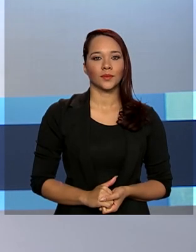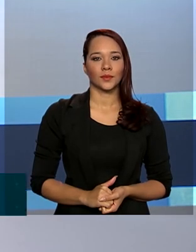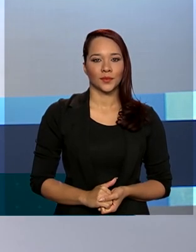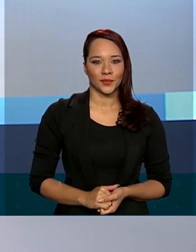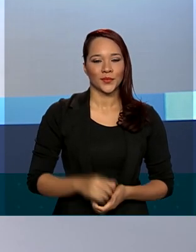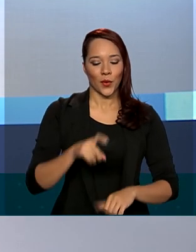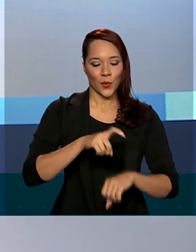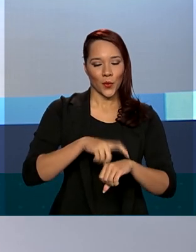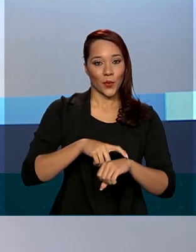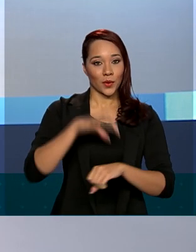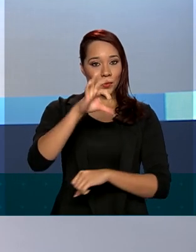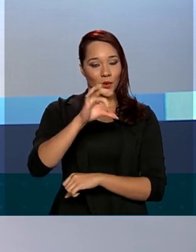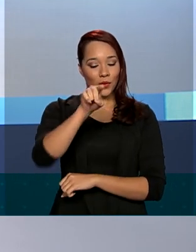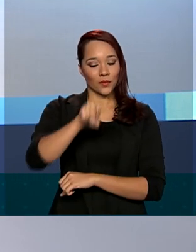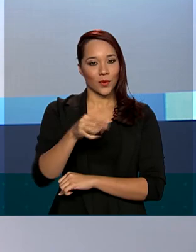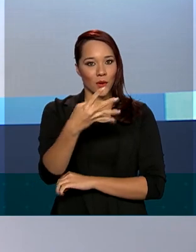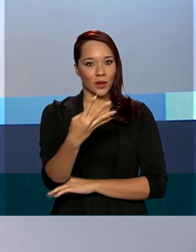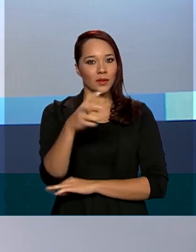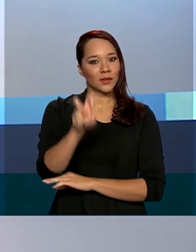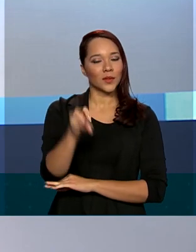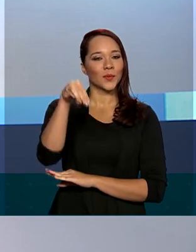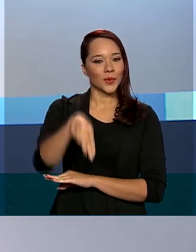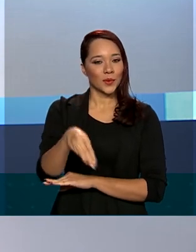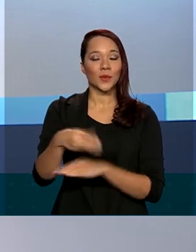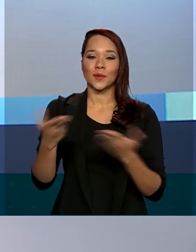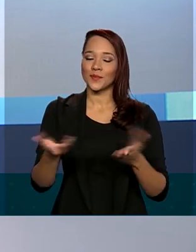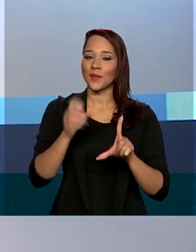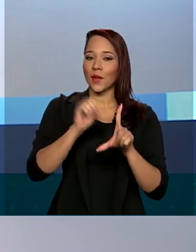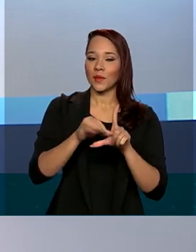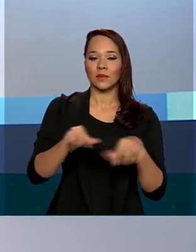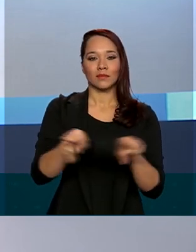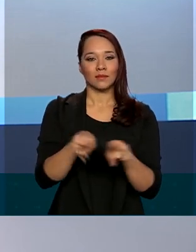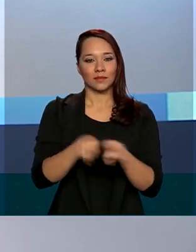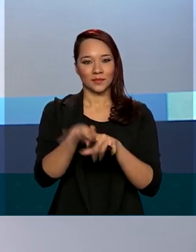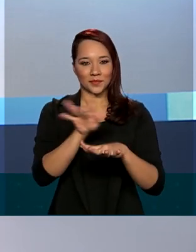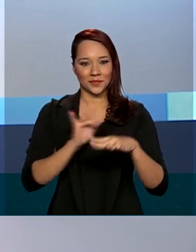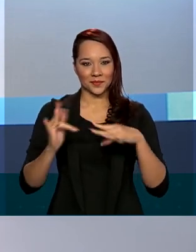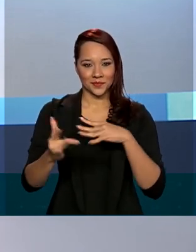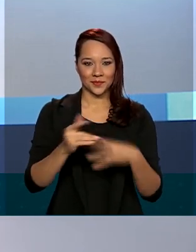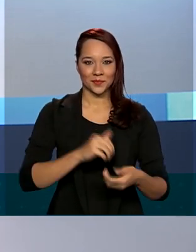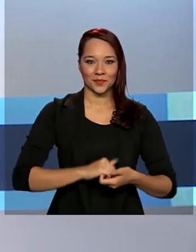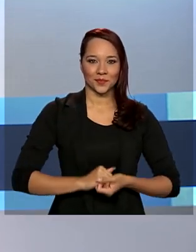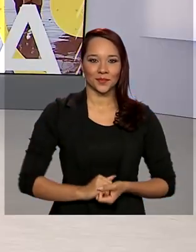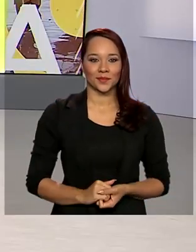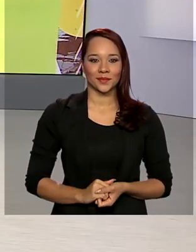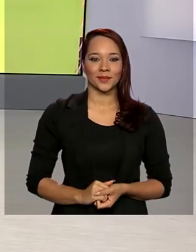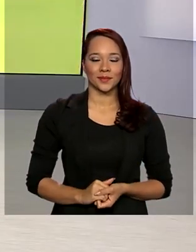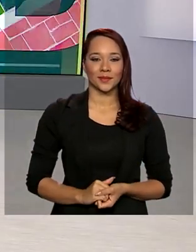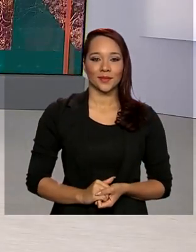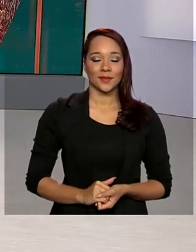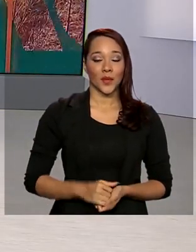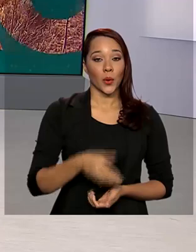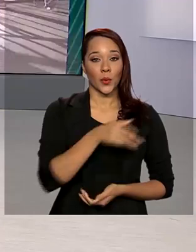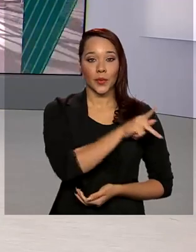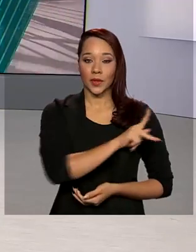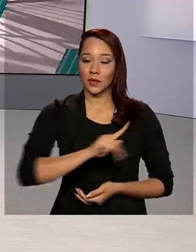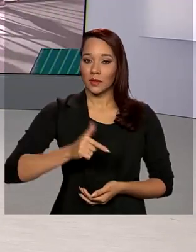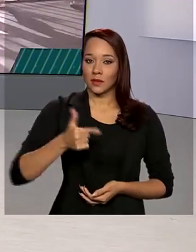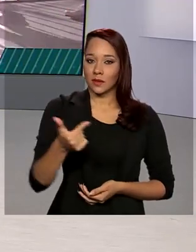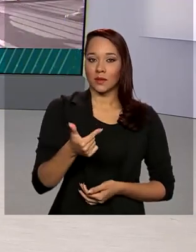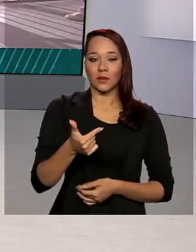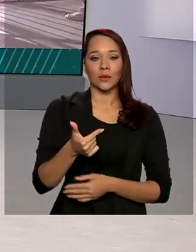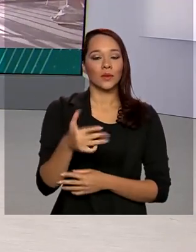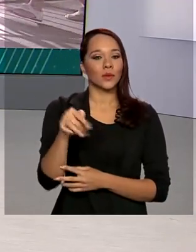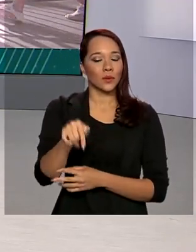São 9 horas e 45 minutos, nós estamos ao vivo também pelas redes sociais. O vice-presidente da